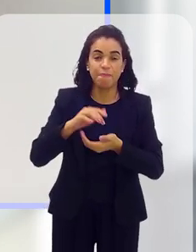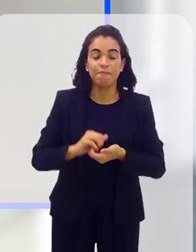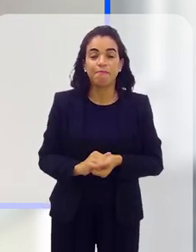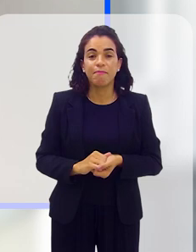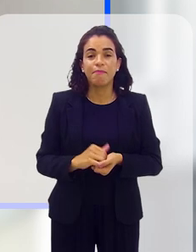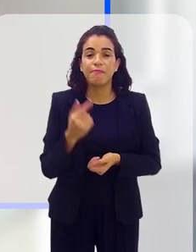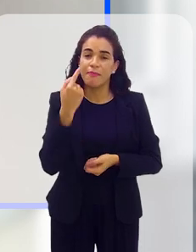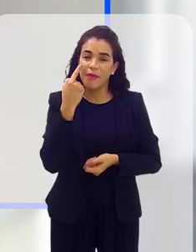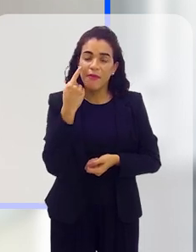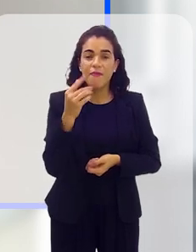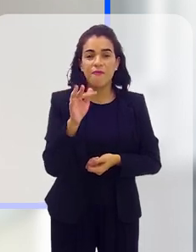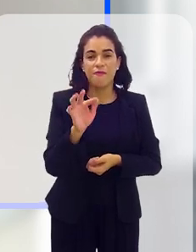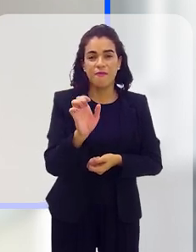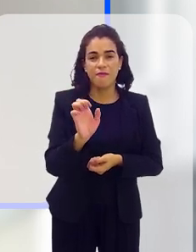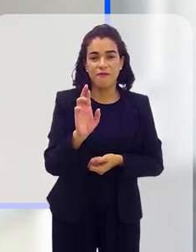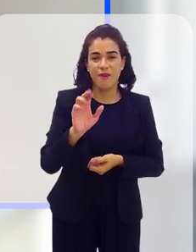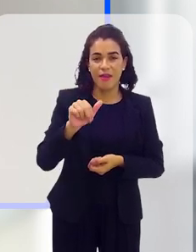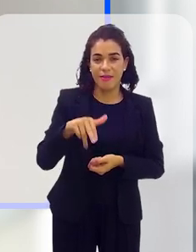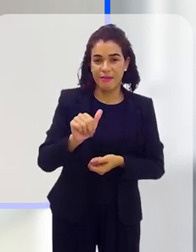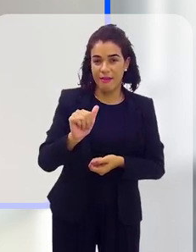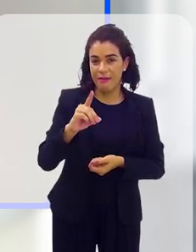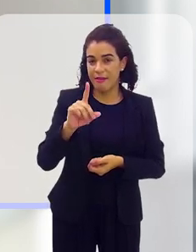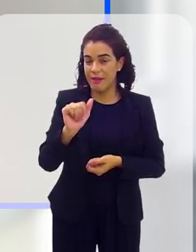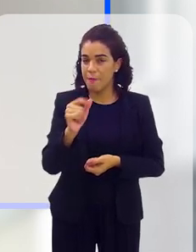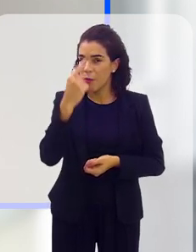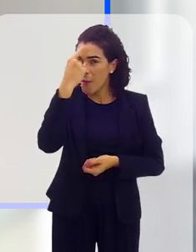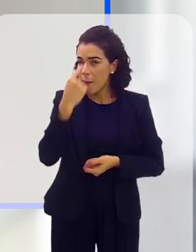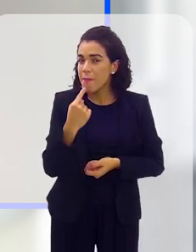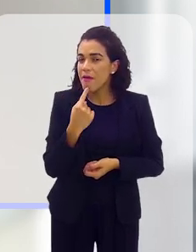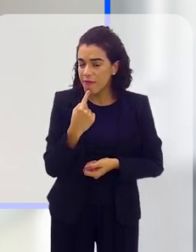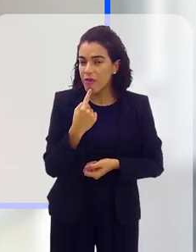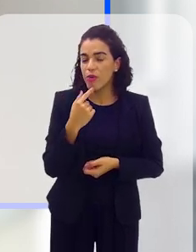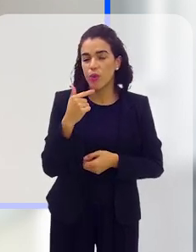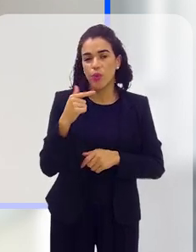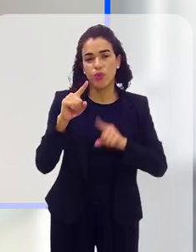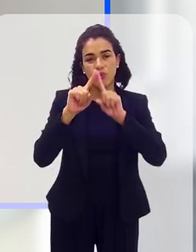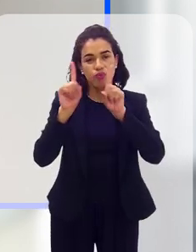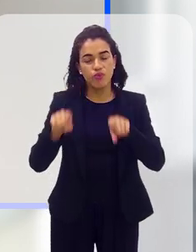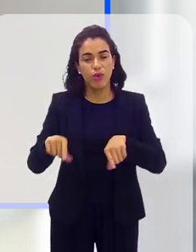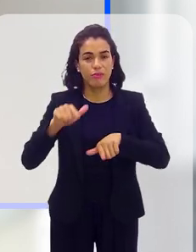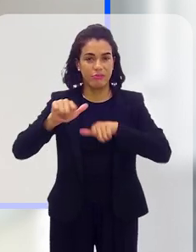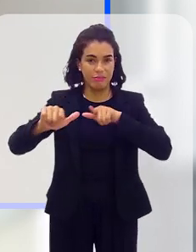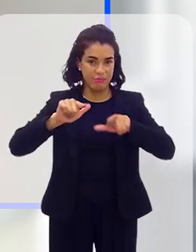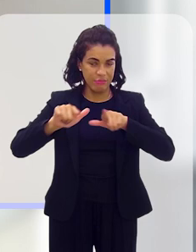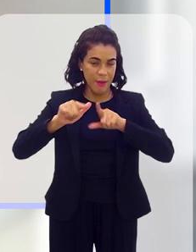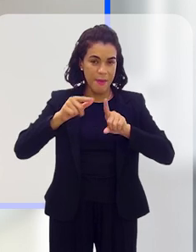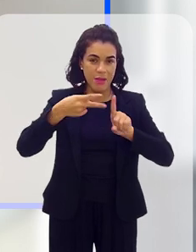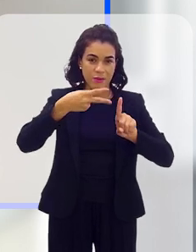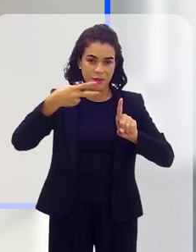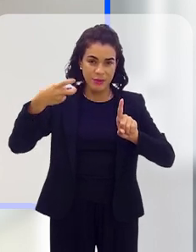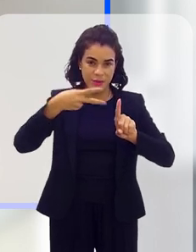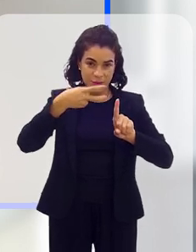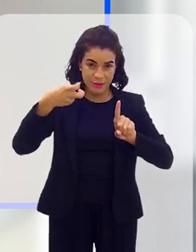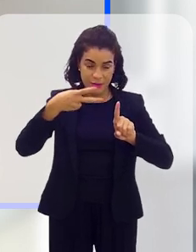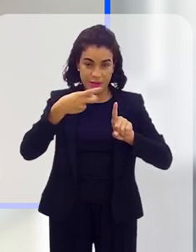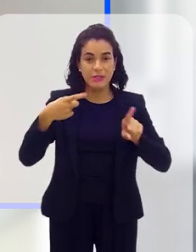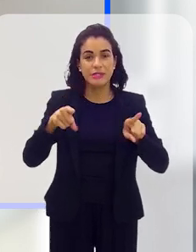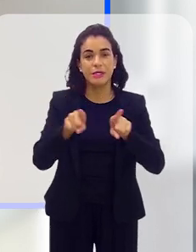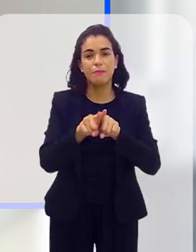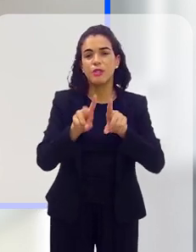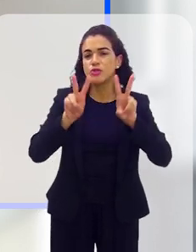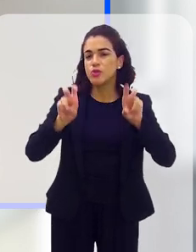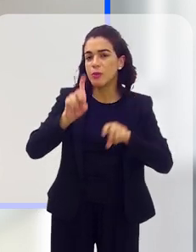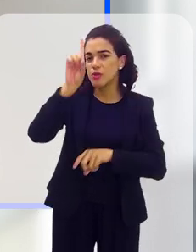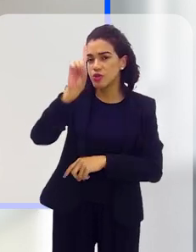comentasse, Fernanda, em relação ao perfil desse trabalhador explorado e em relação